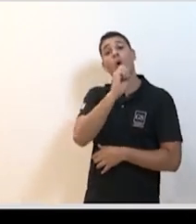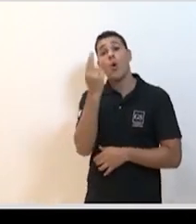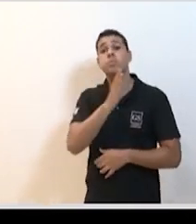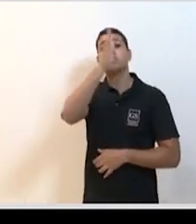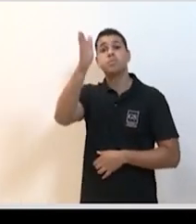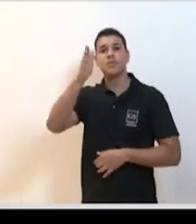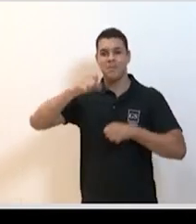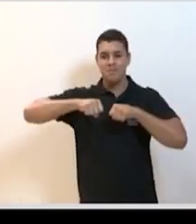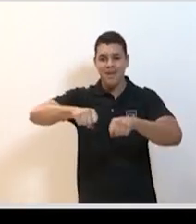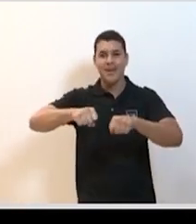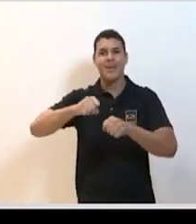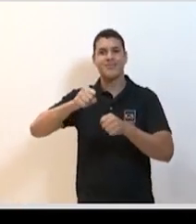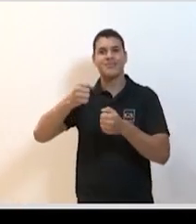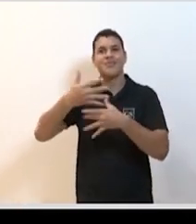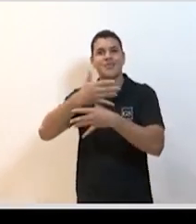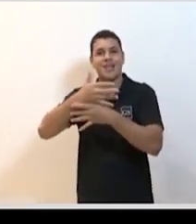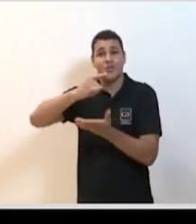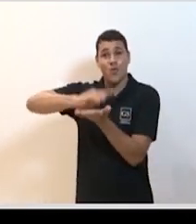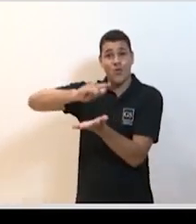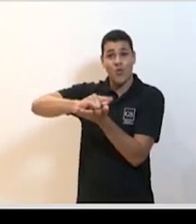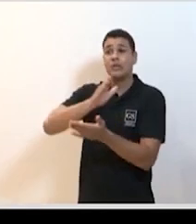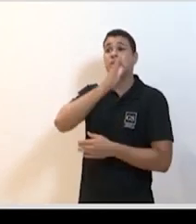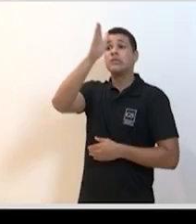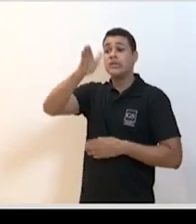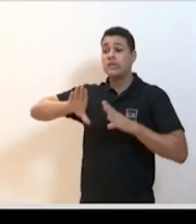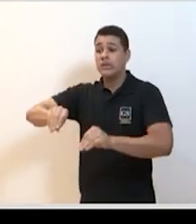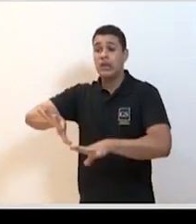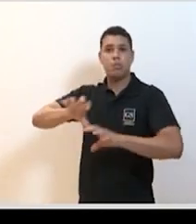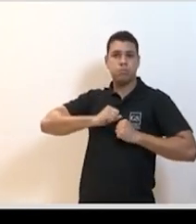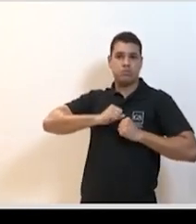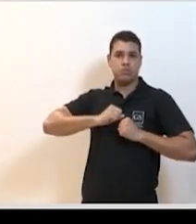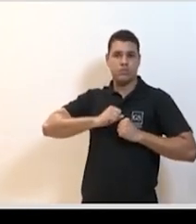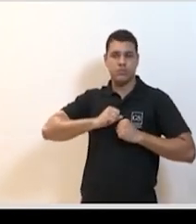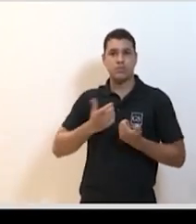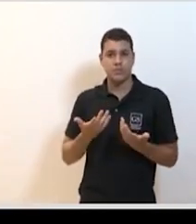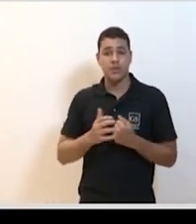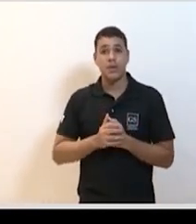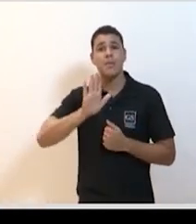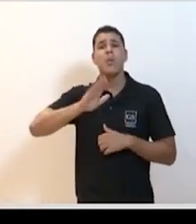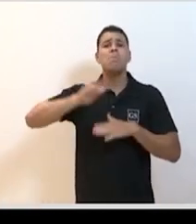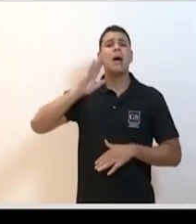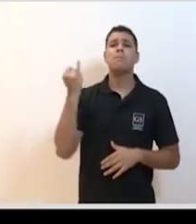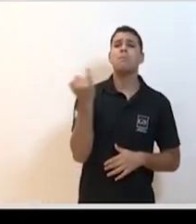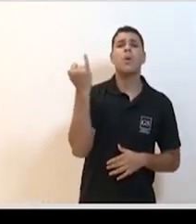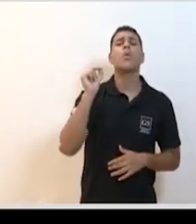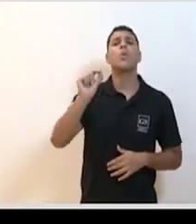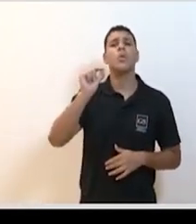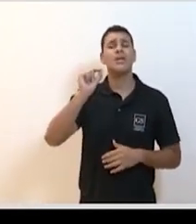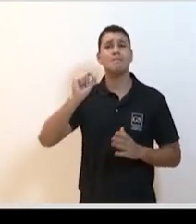Wuhan, e depois isso deixou de acontecer. Predominantemente, homens deixou de acontecer dessa forma. E o que é mais importante, o que realmente